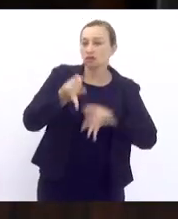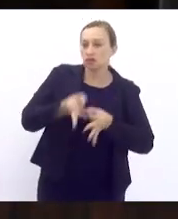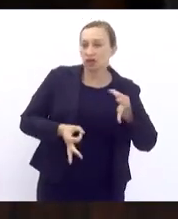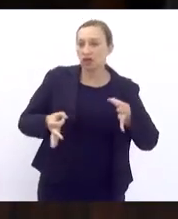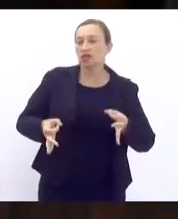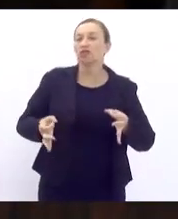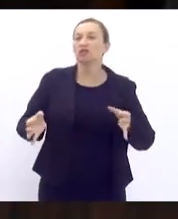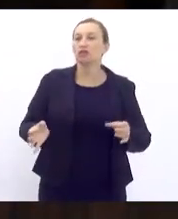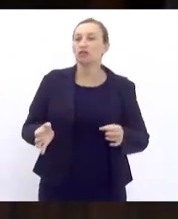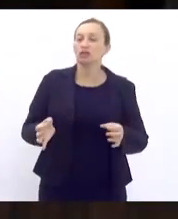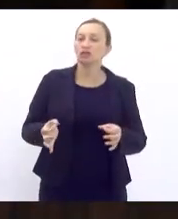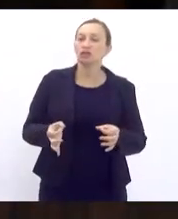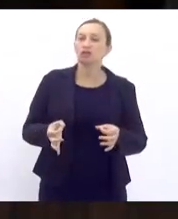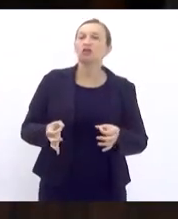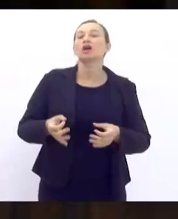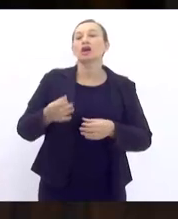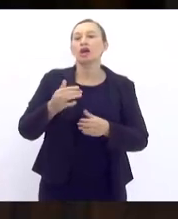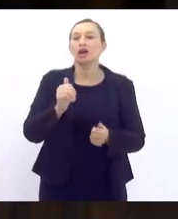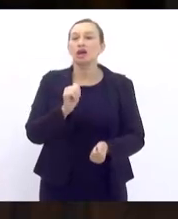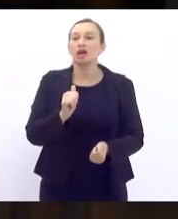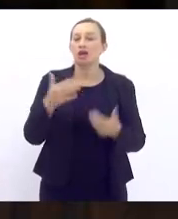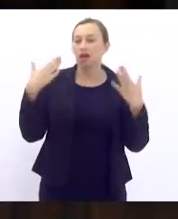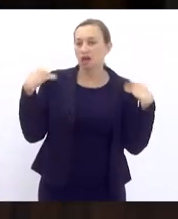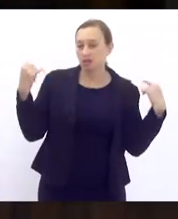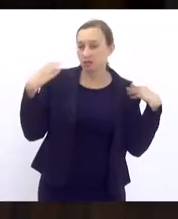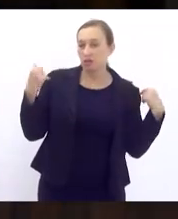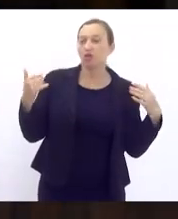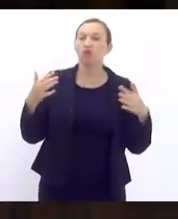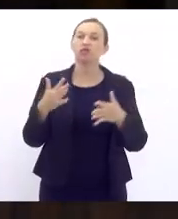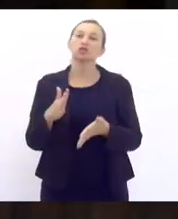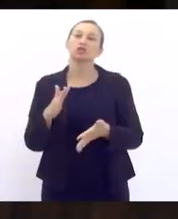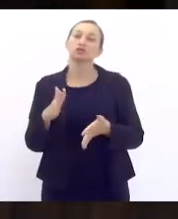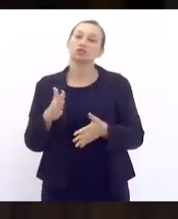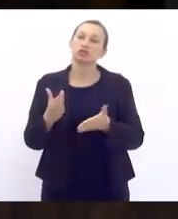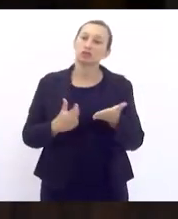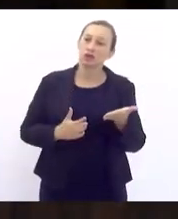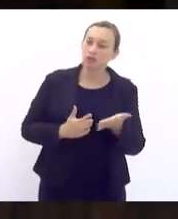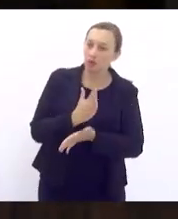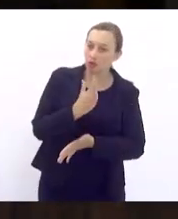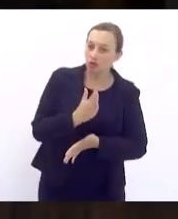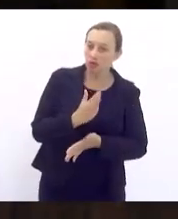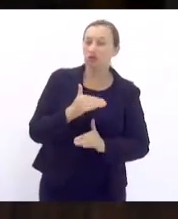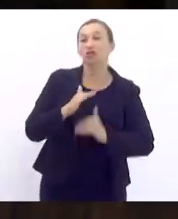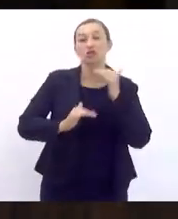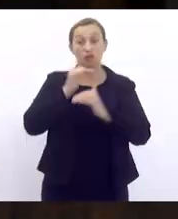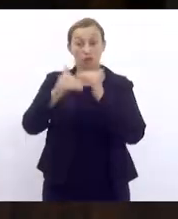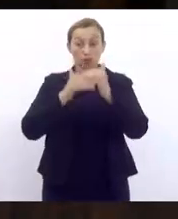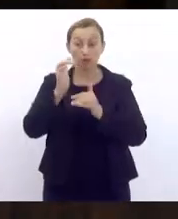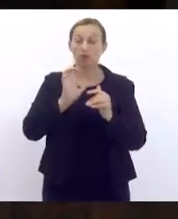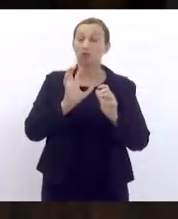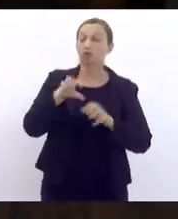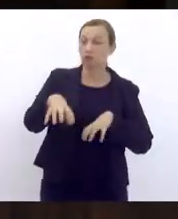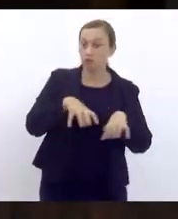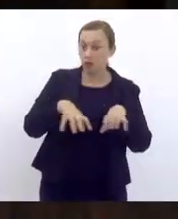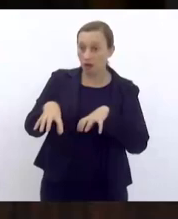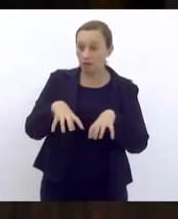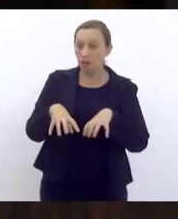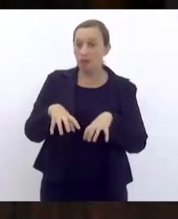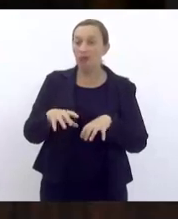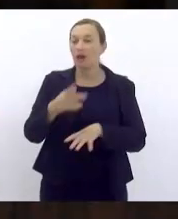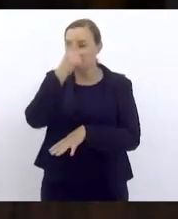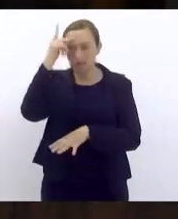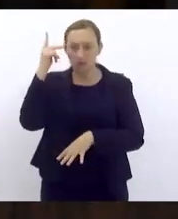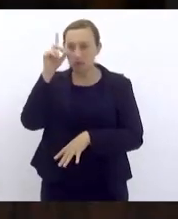juridicidade de esporte, lazer favorável, de assuntos municipais, desenvolvimento regional favorável e da